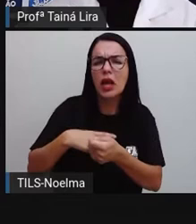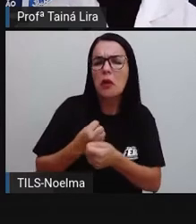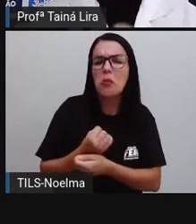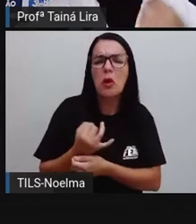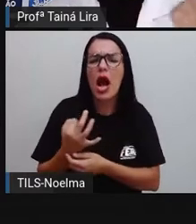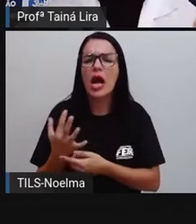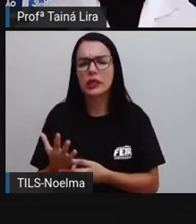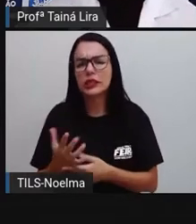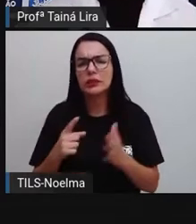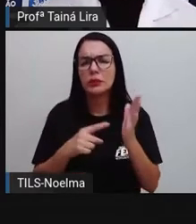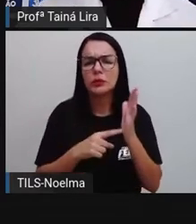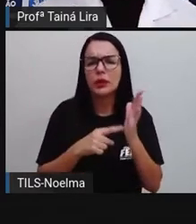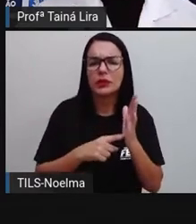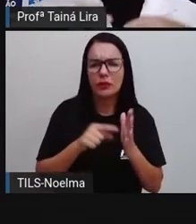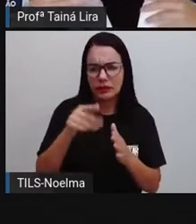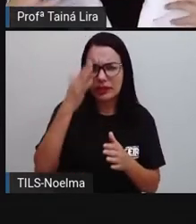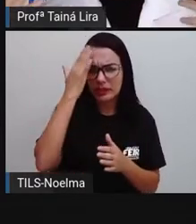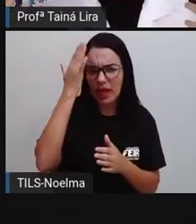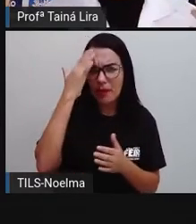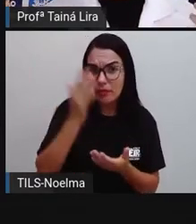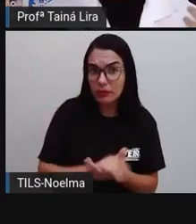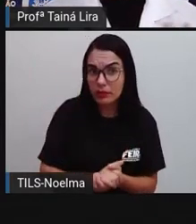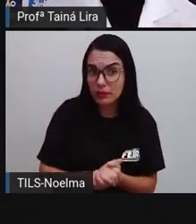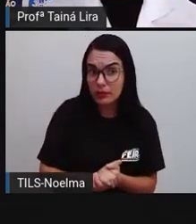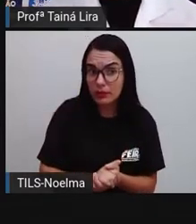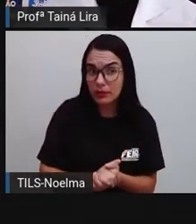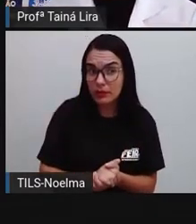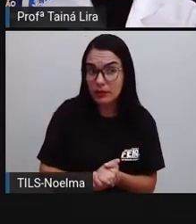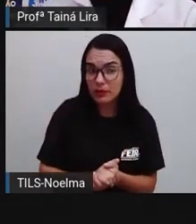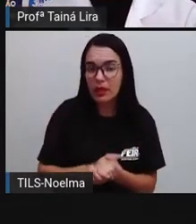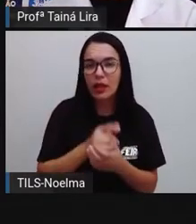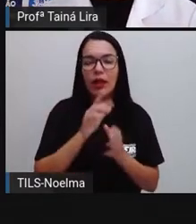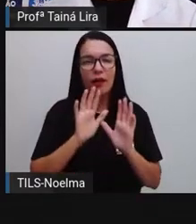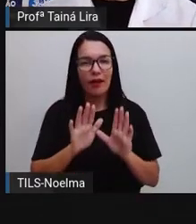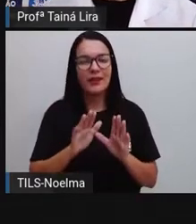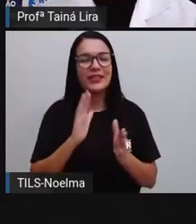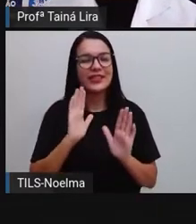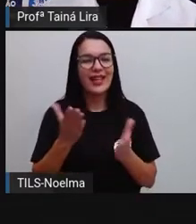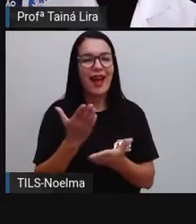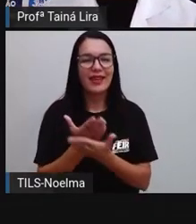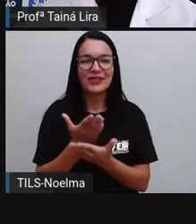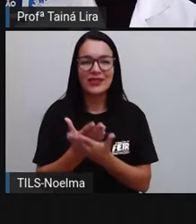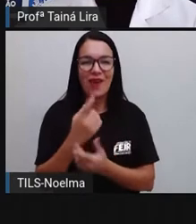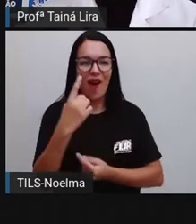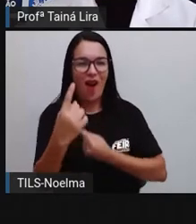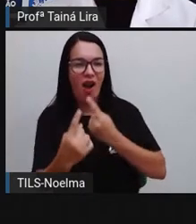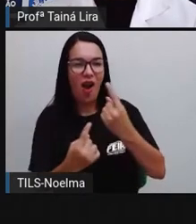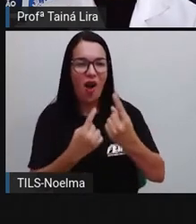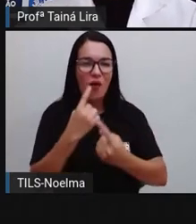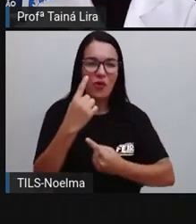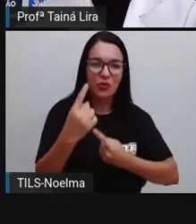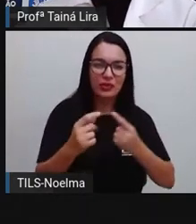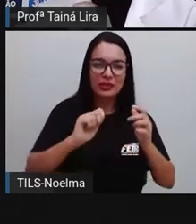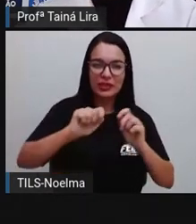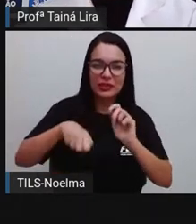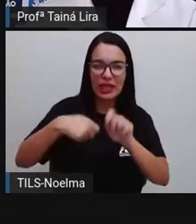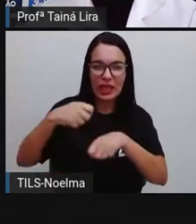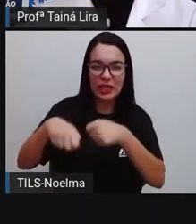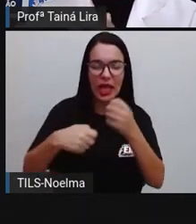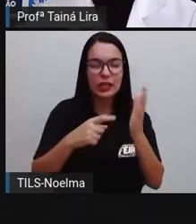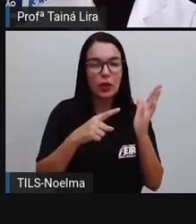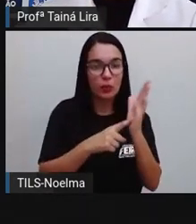ano letivo, nós já estudamos, né? Alguns sinais de pontuação. Hoje nós vamos conhecer outros sinais de